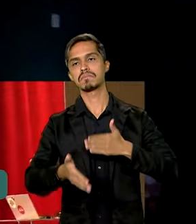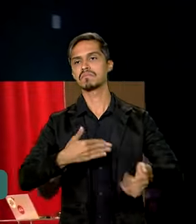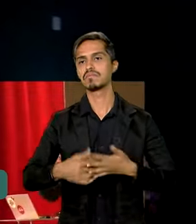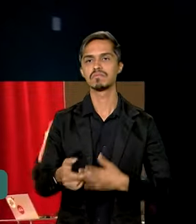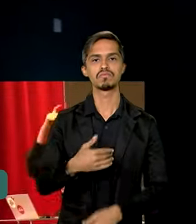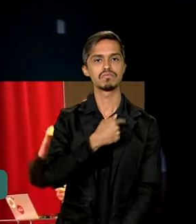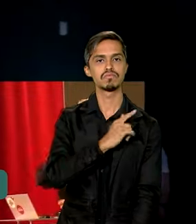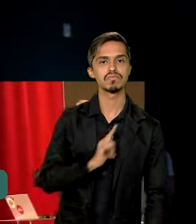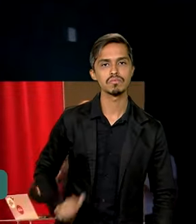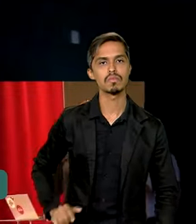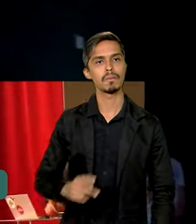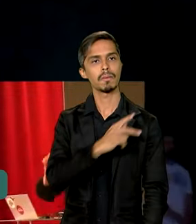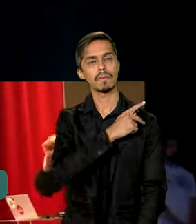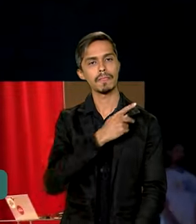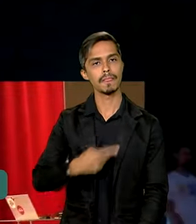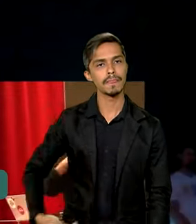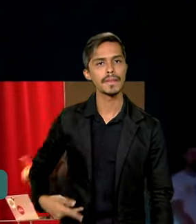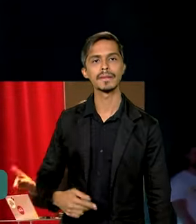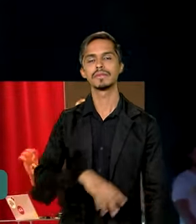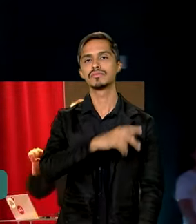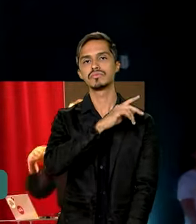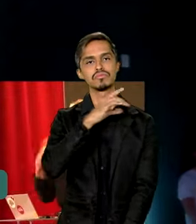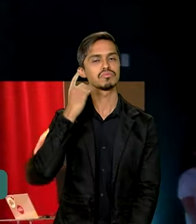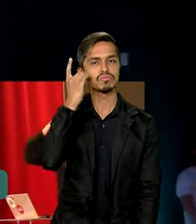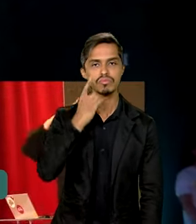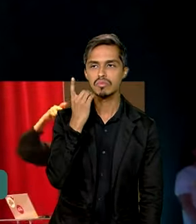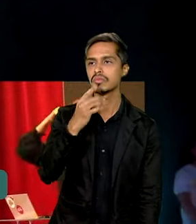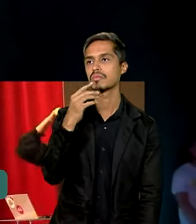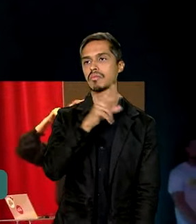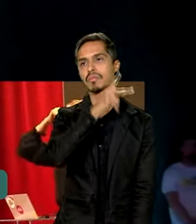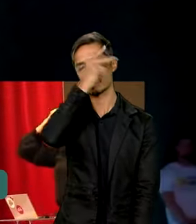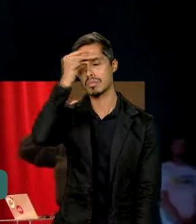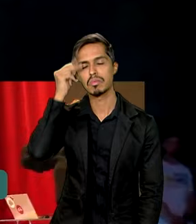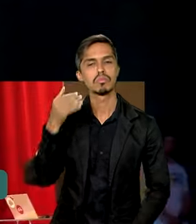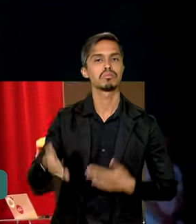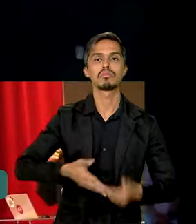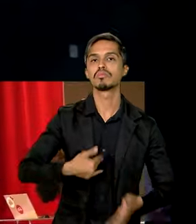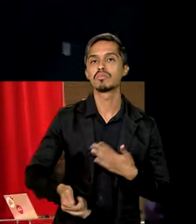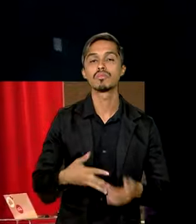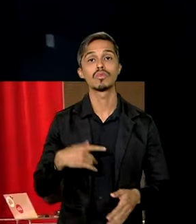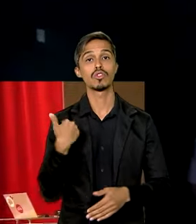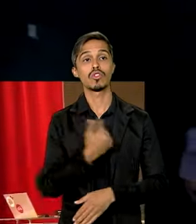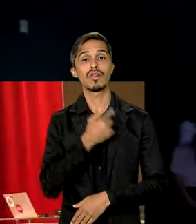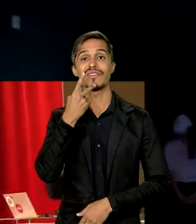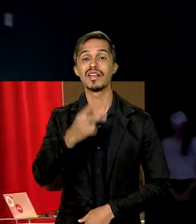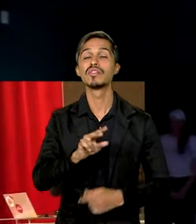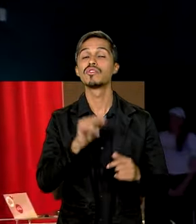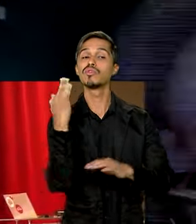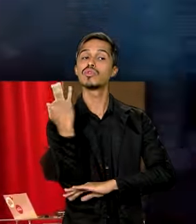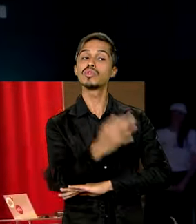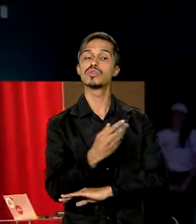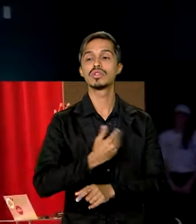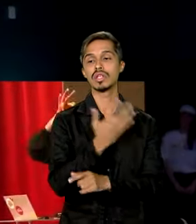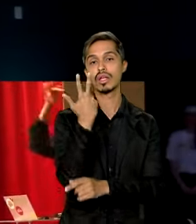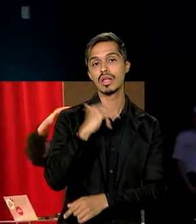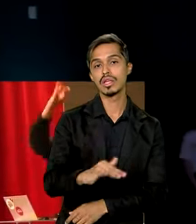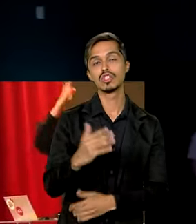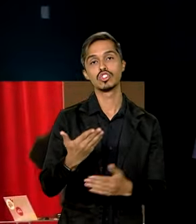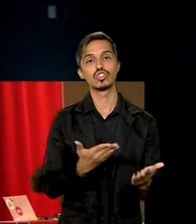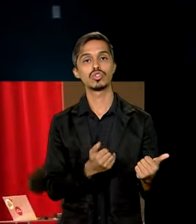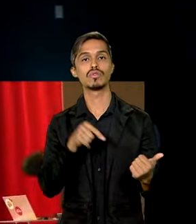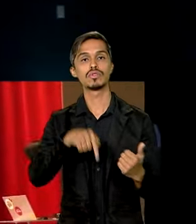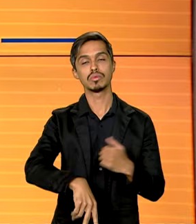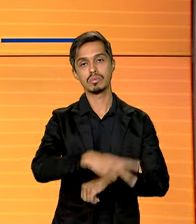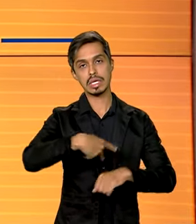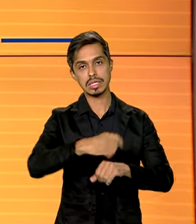governador, o presidente, o deputado, o prefeito, porque nós estamos falando do futuro da vida de crianças e jovens desse país.